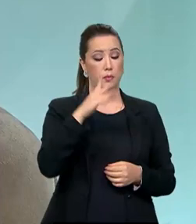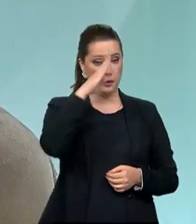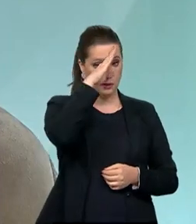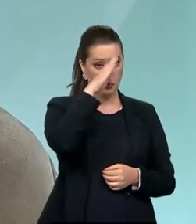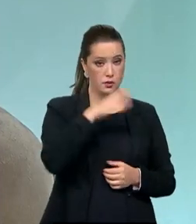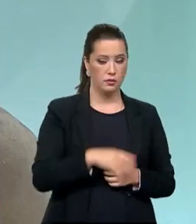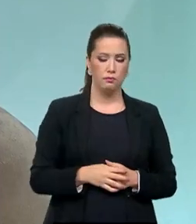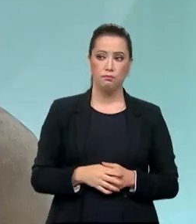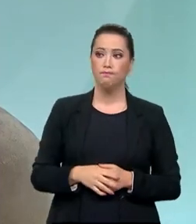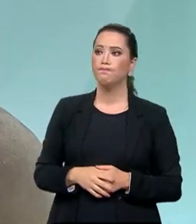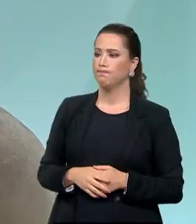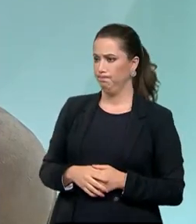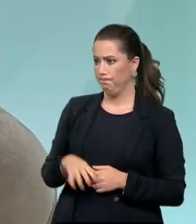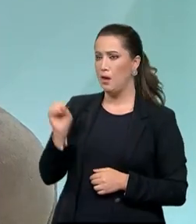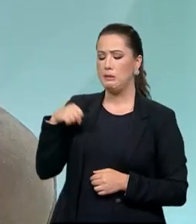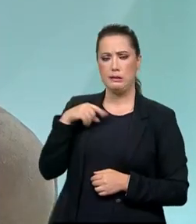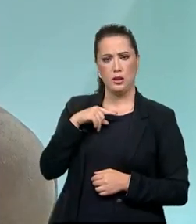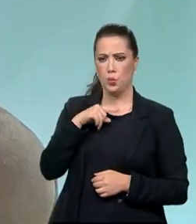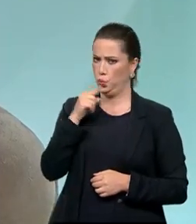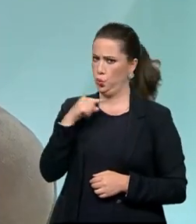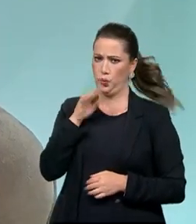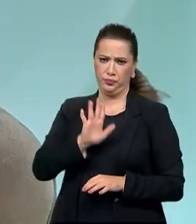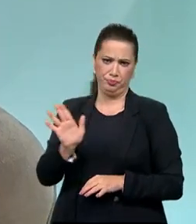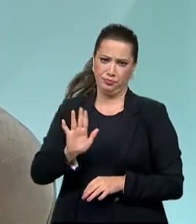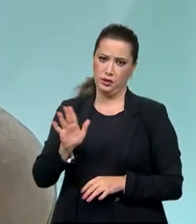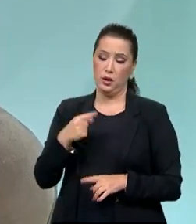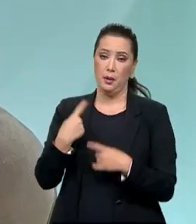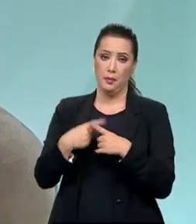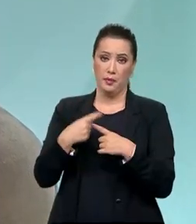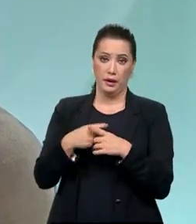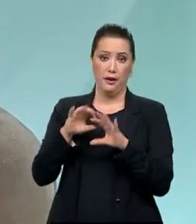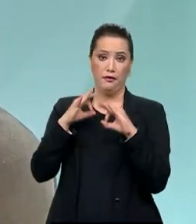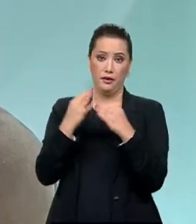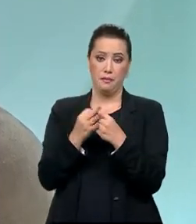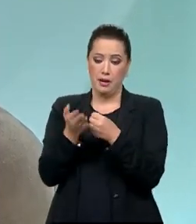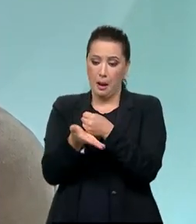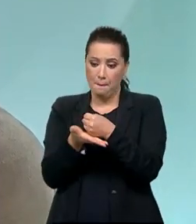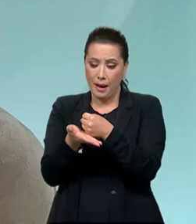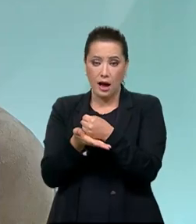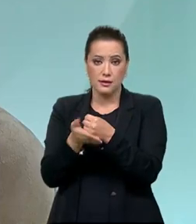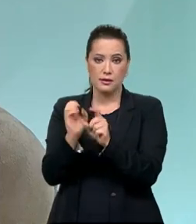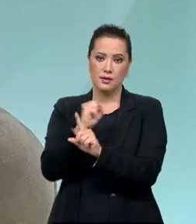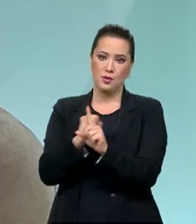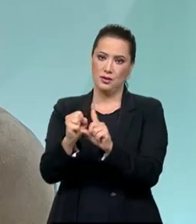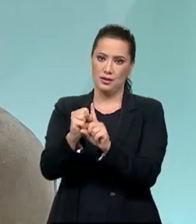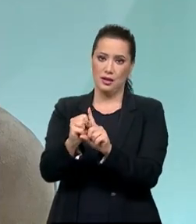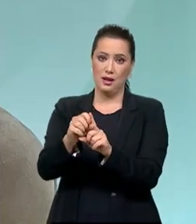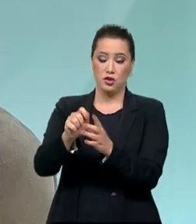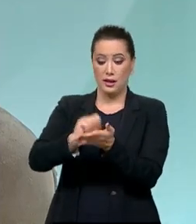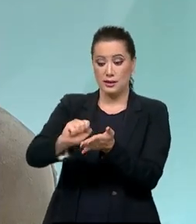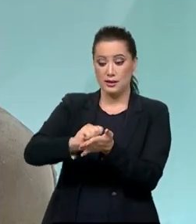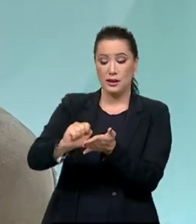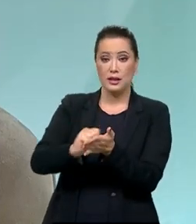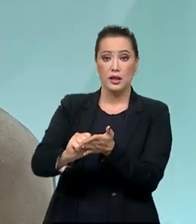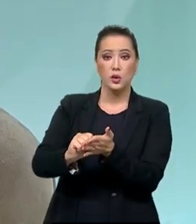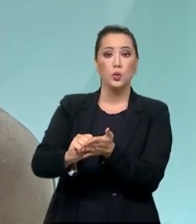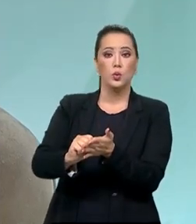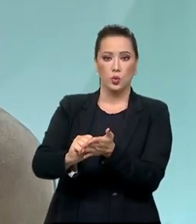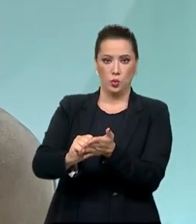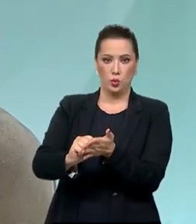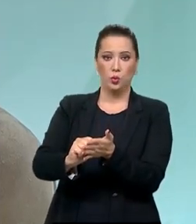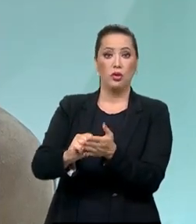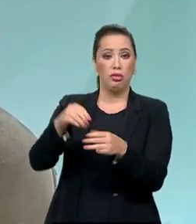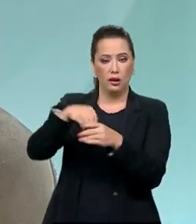interessante, a família é a base da sociedade, está escrito, constitucionalmente reconhecida. Às vezes as pessoas acham que é uma pauta moral